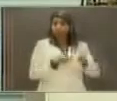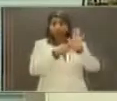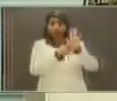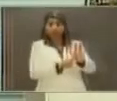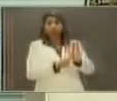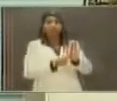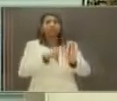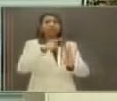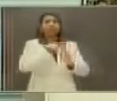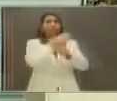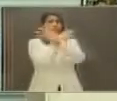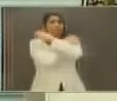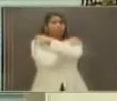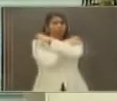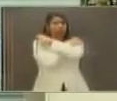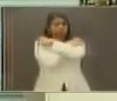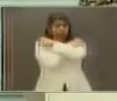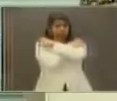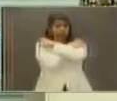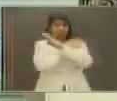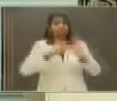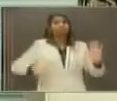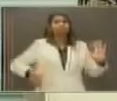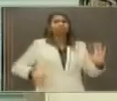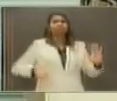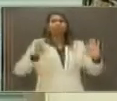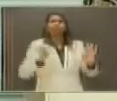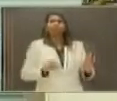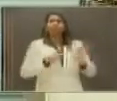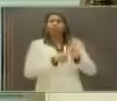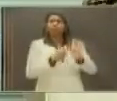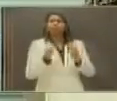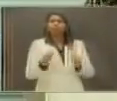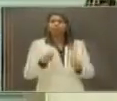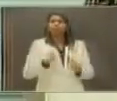Bustamandaré porque é um absurdo você